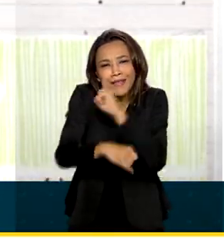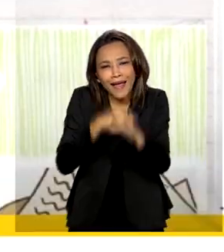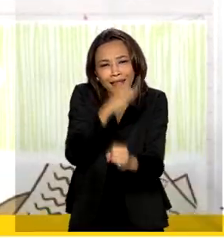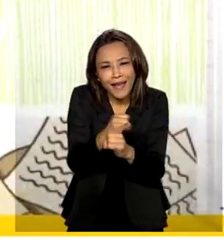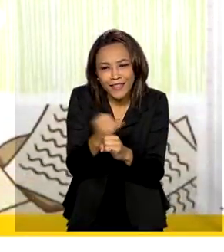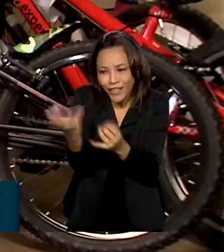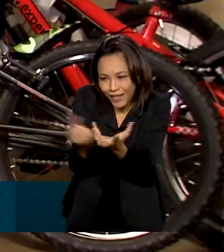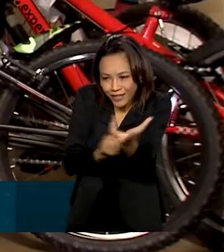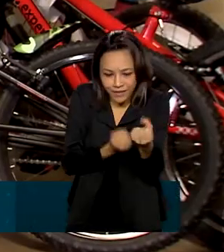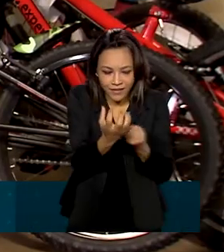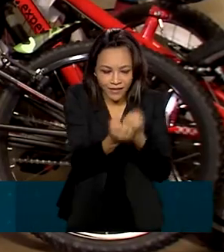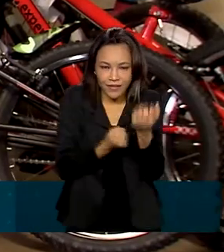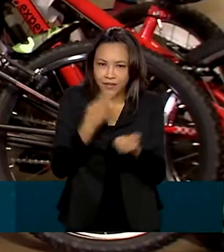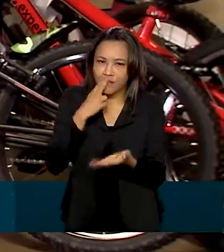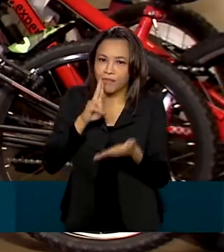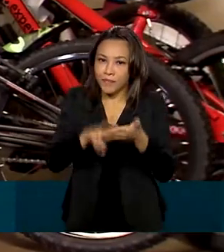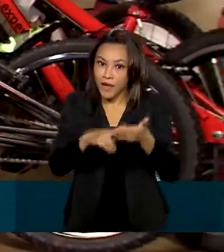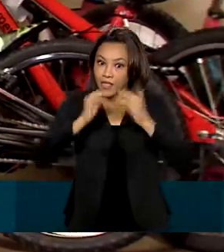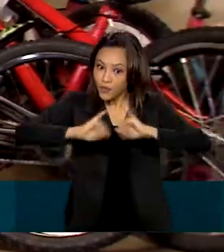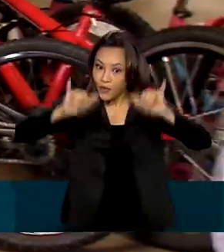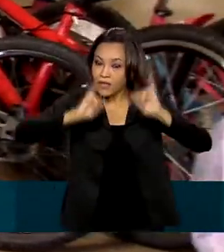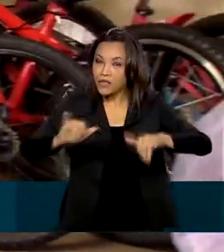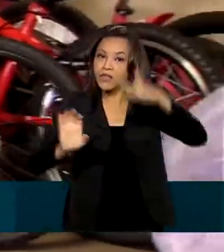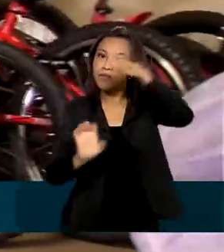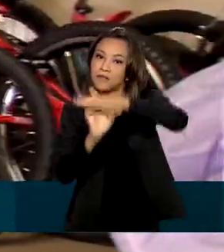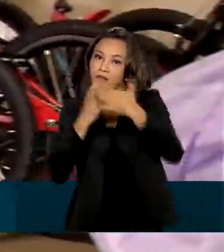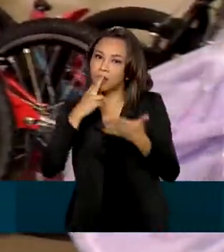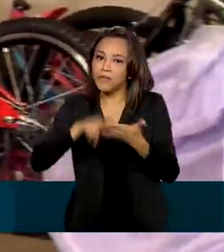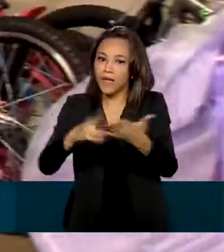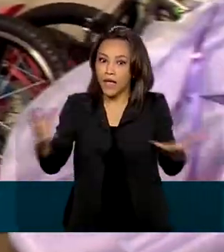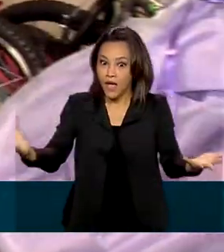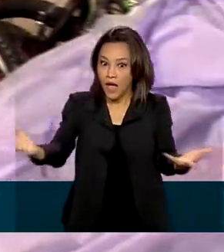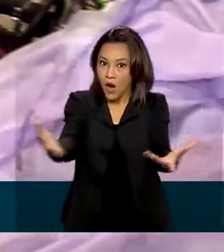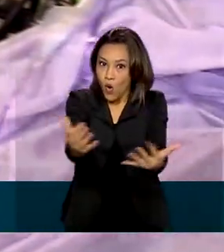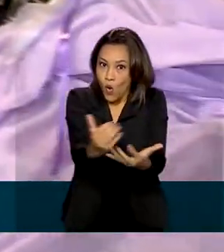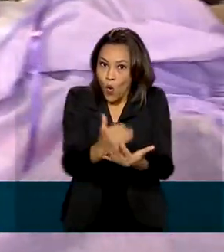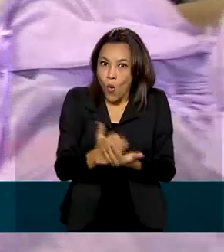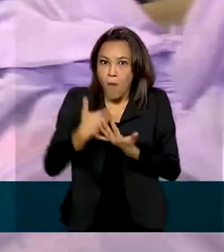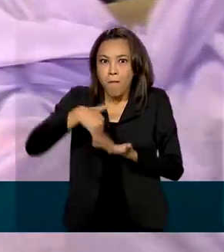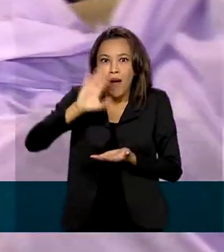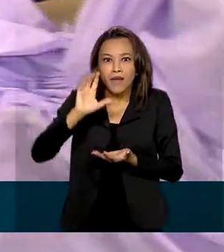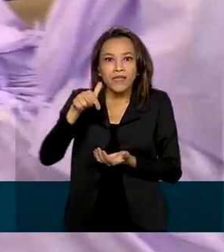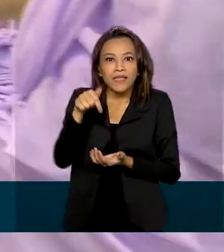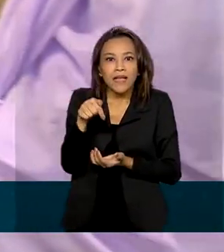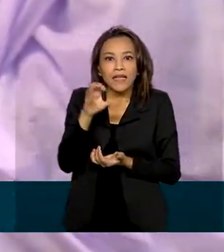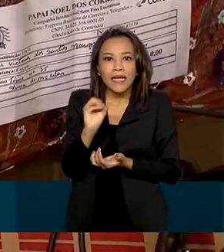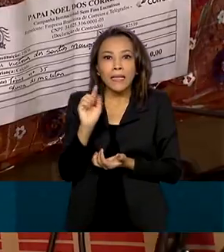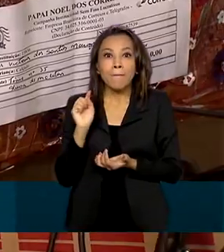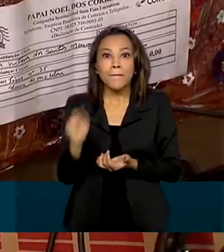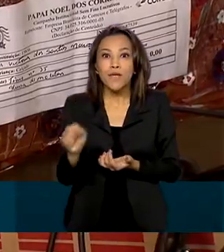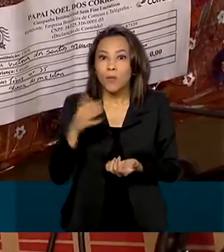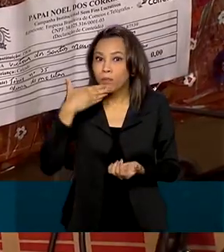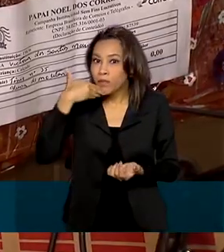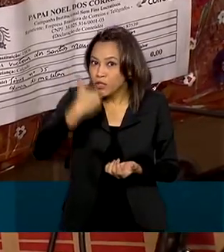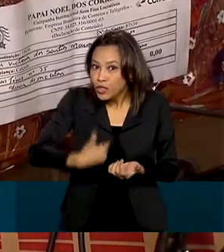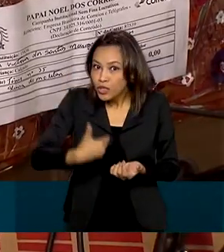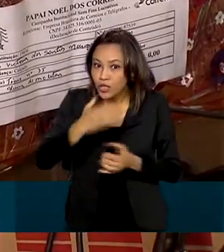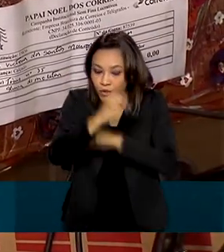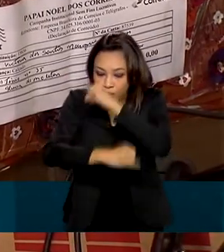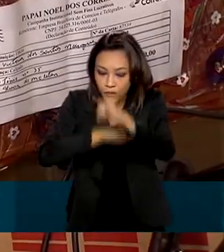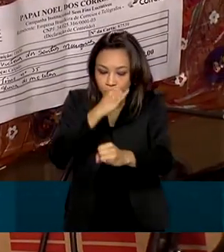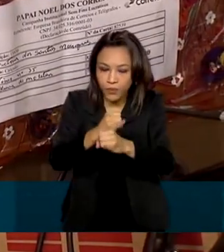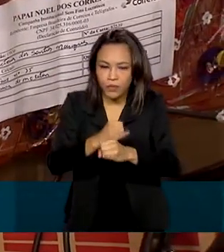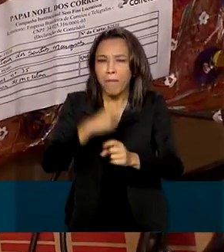pela internet. A campanha dos Correios arrecadou mais de 70 mil pedidos virtuais. E mais da